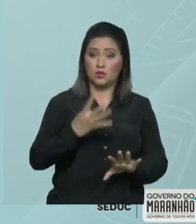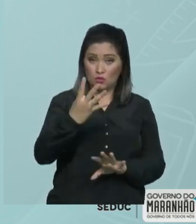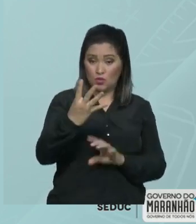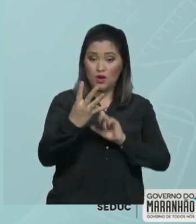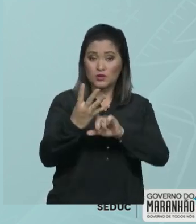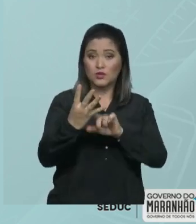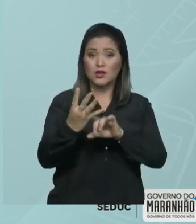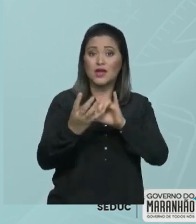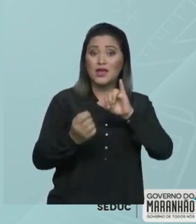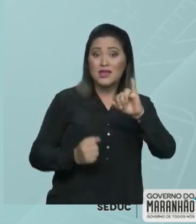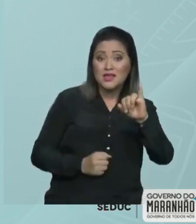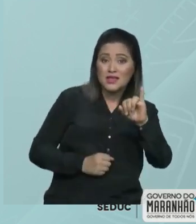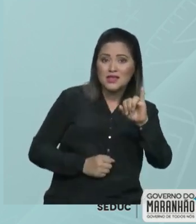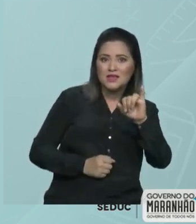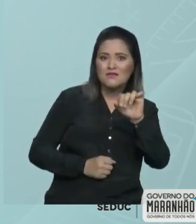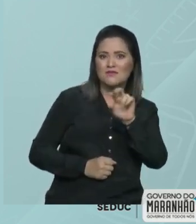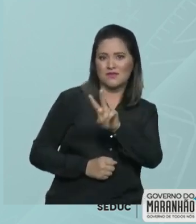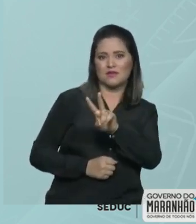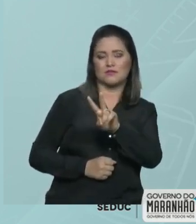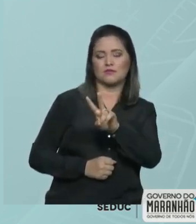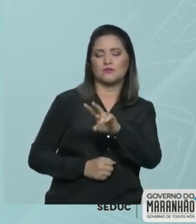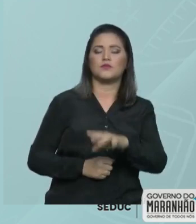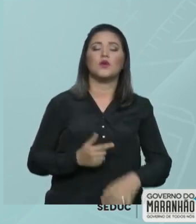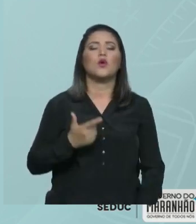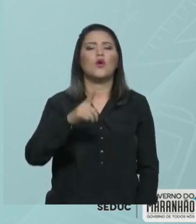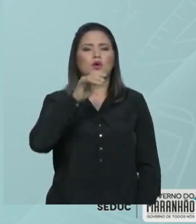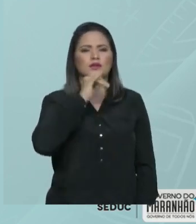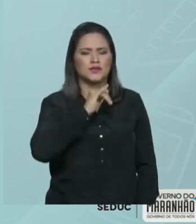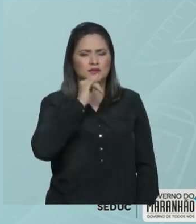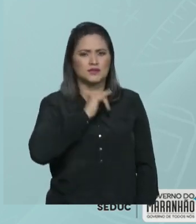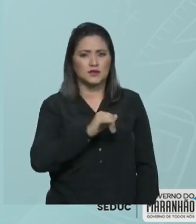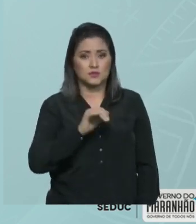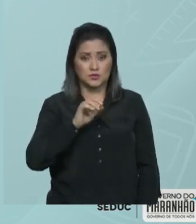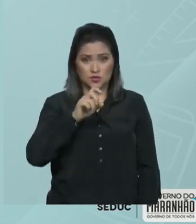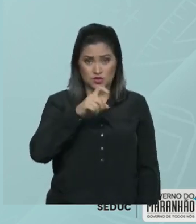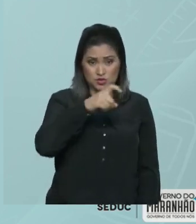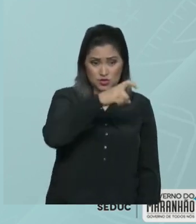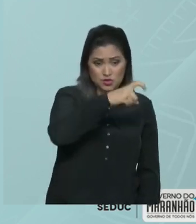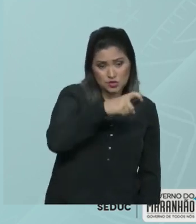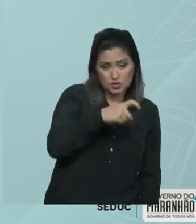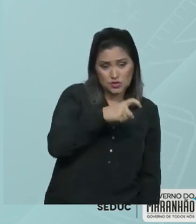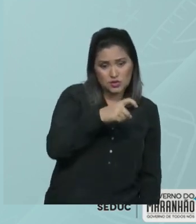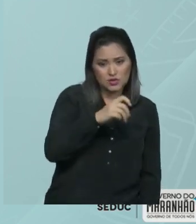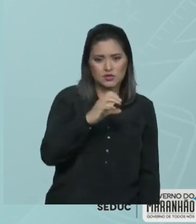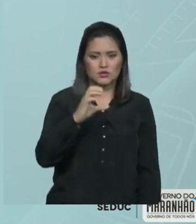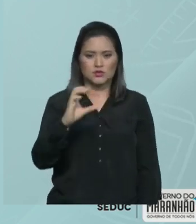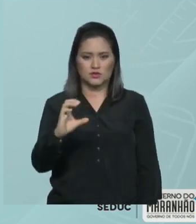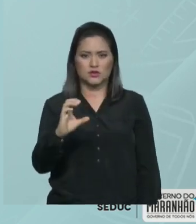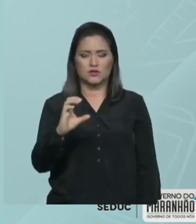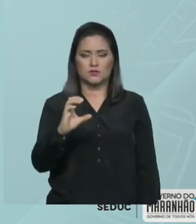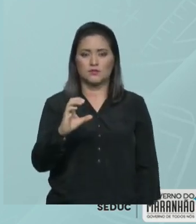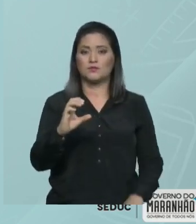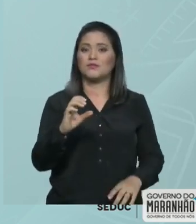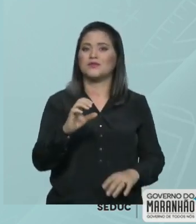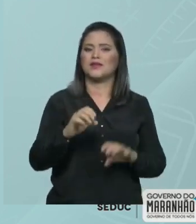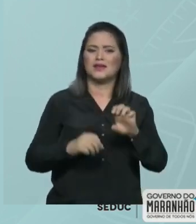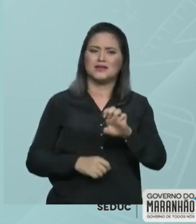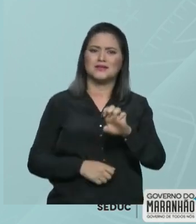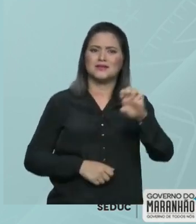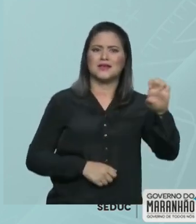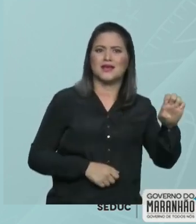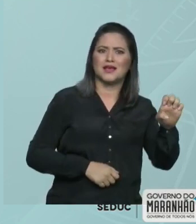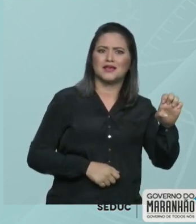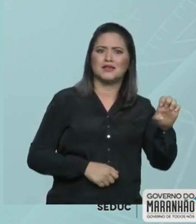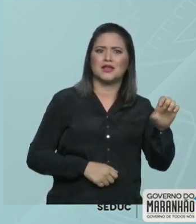Outro exemplo, XC. O X está à esquerda do C. O vale 10, C é 100.